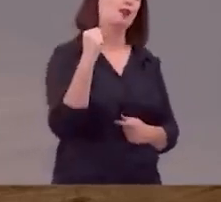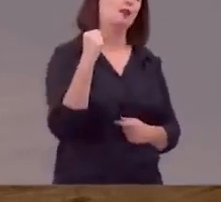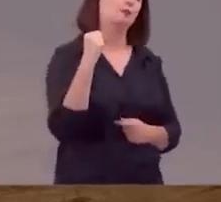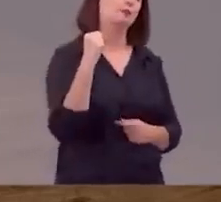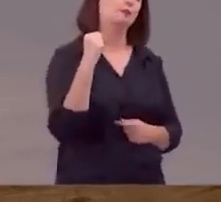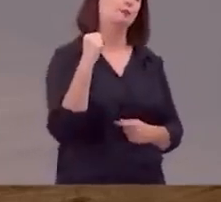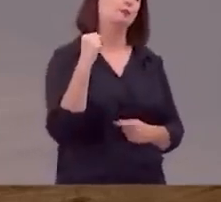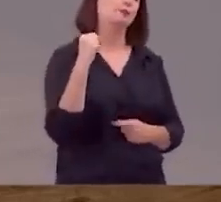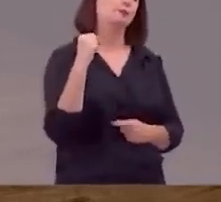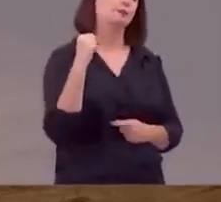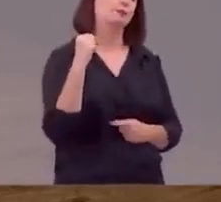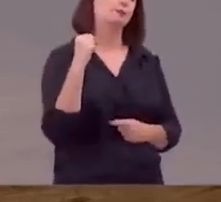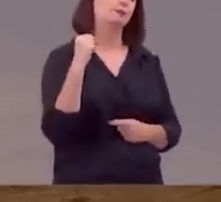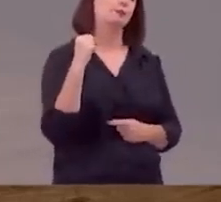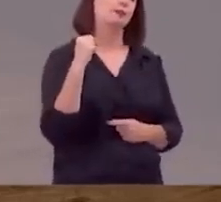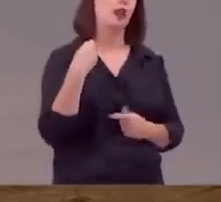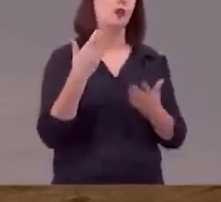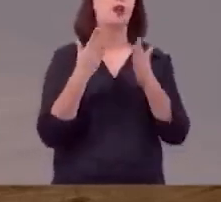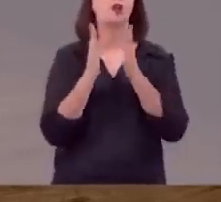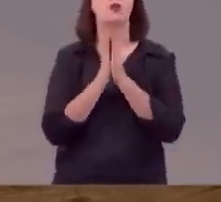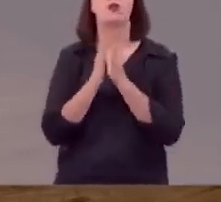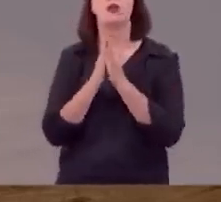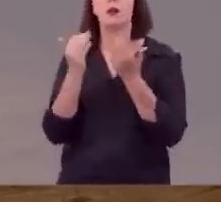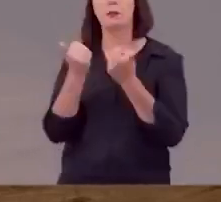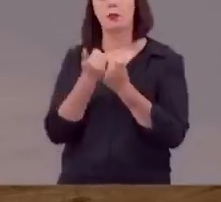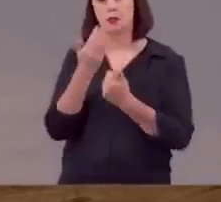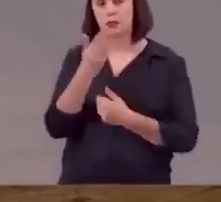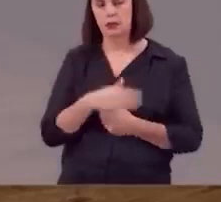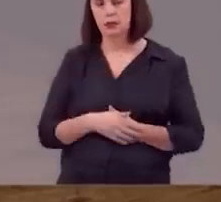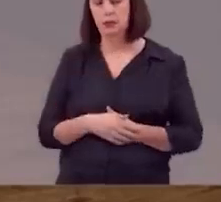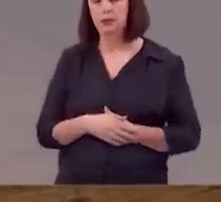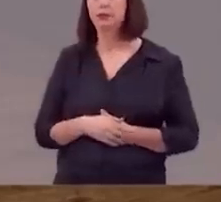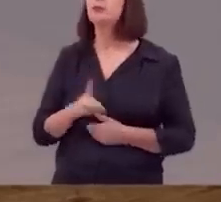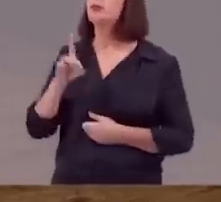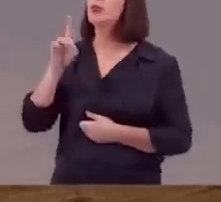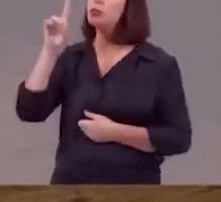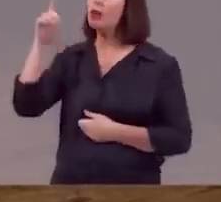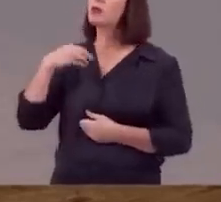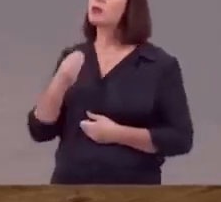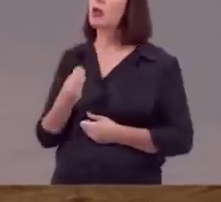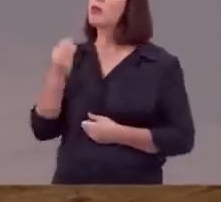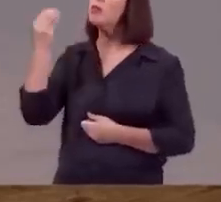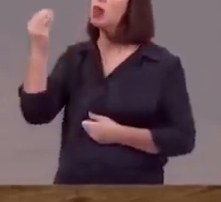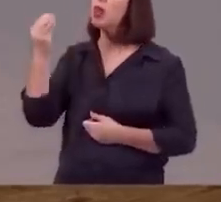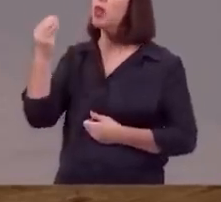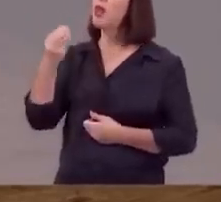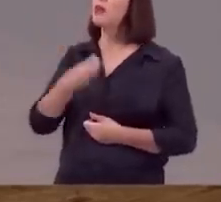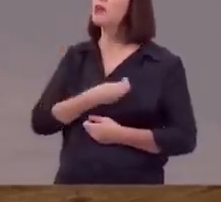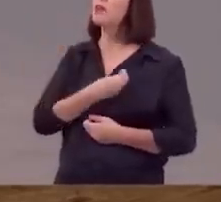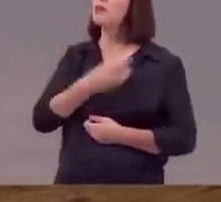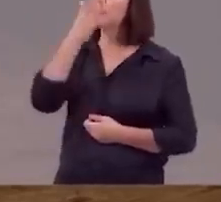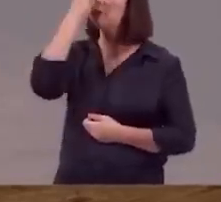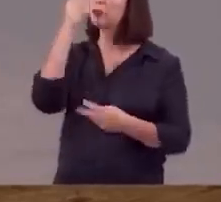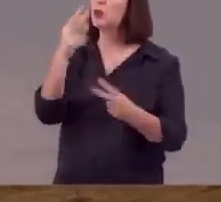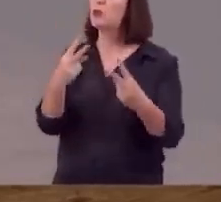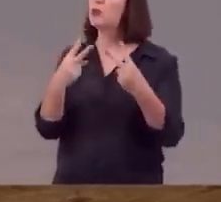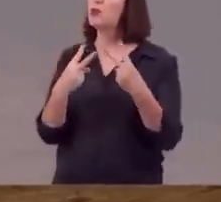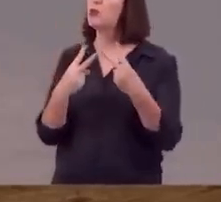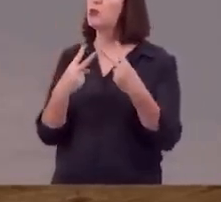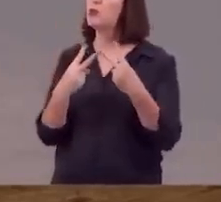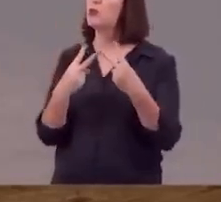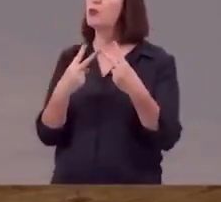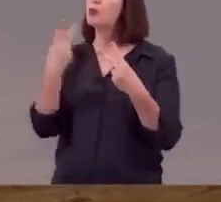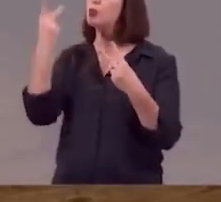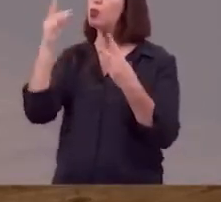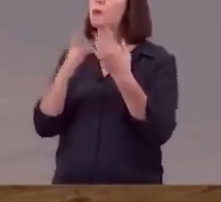triunfadora eu quero orar com você ó Deus eu coloco a vida daqueles que estão nos acompanhando nos